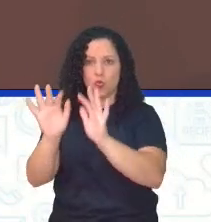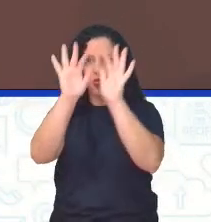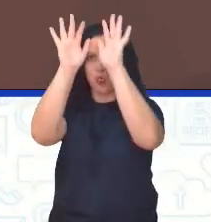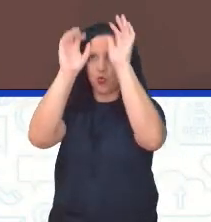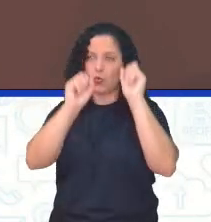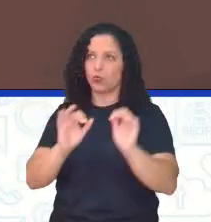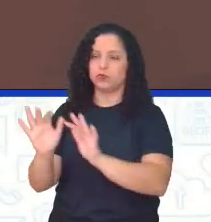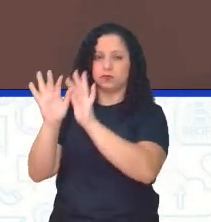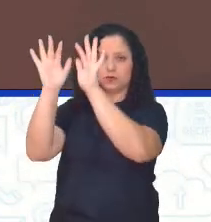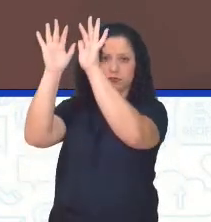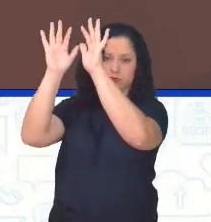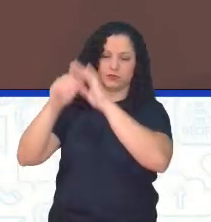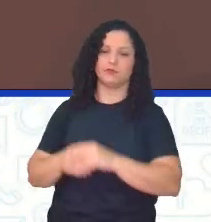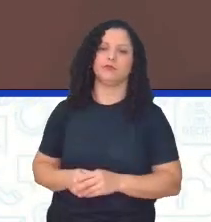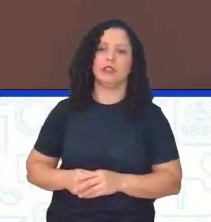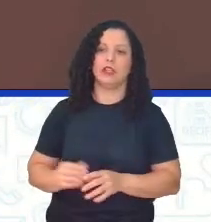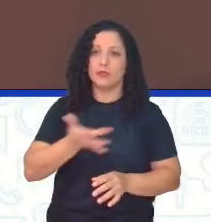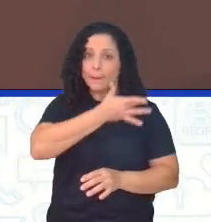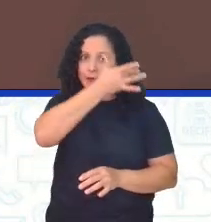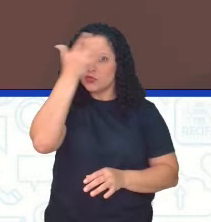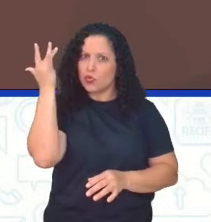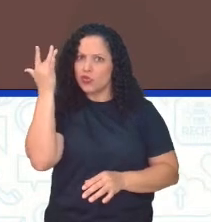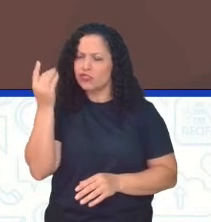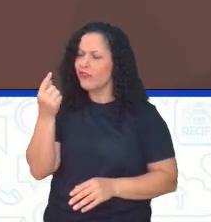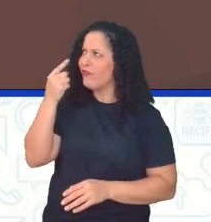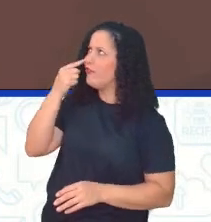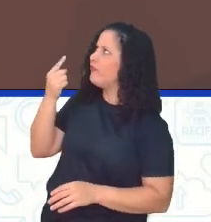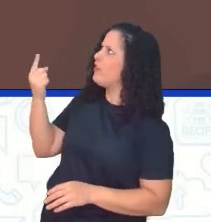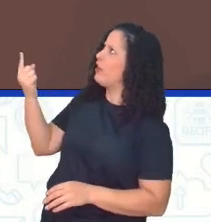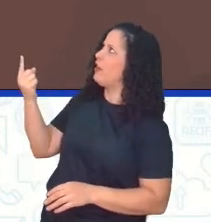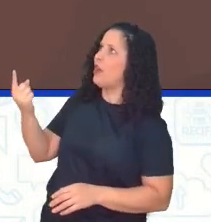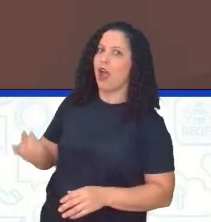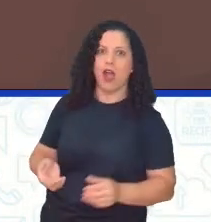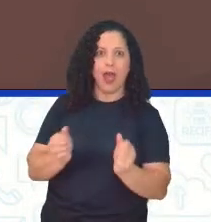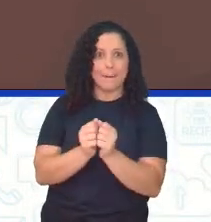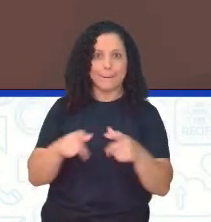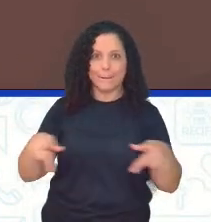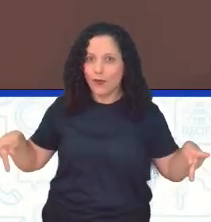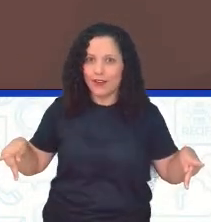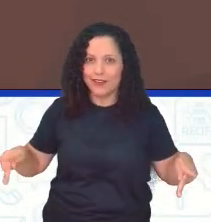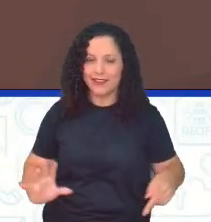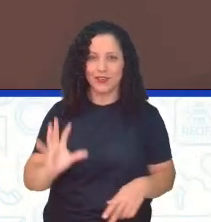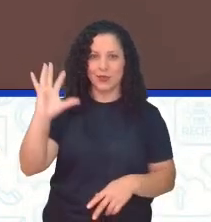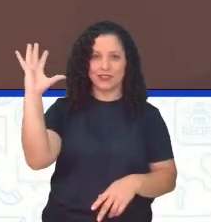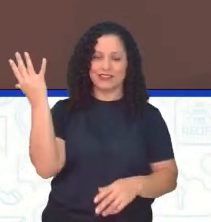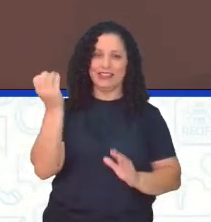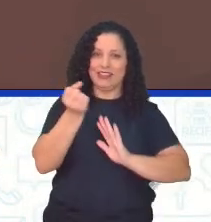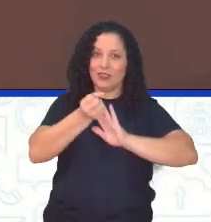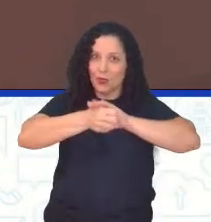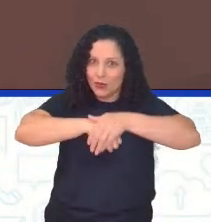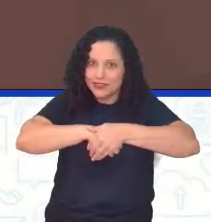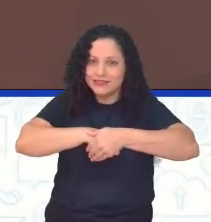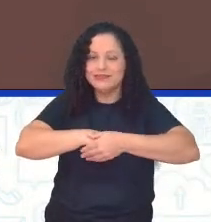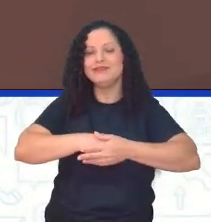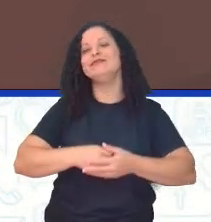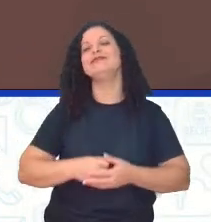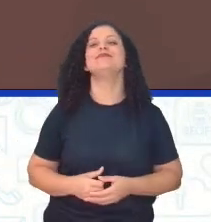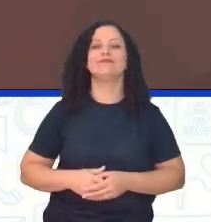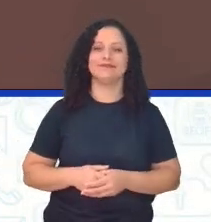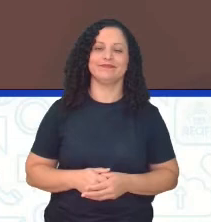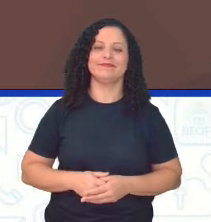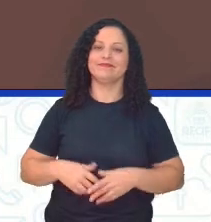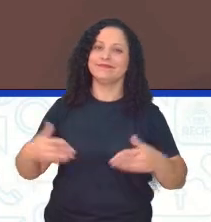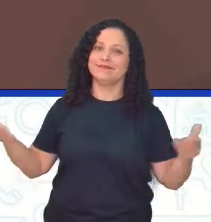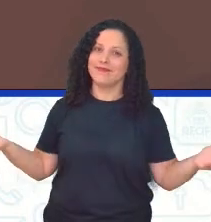pessoas, elas acharam que era o apocalipse, professor Gilson. E aí, professor Gilson,